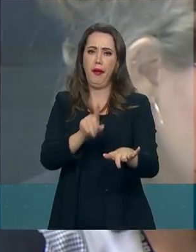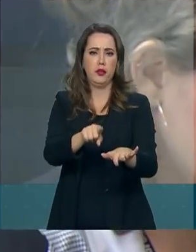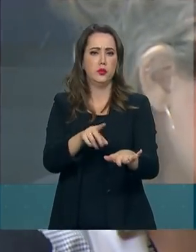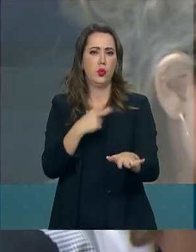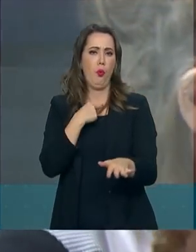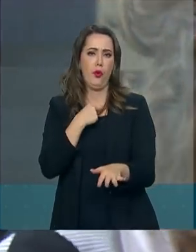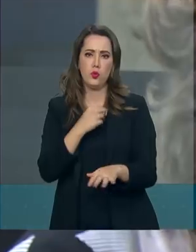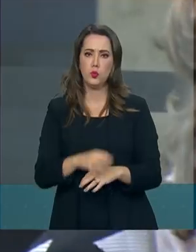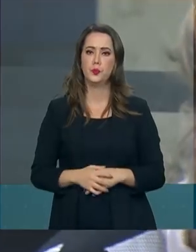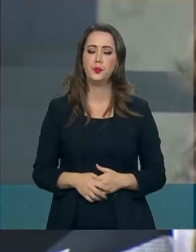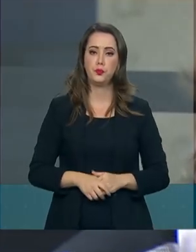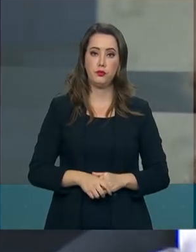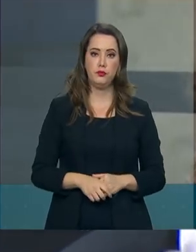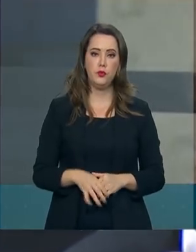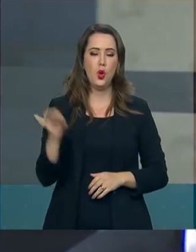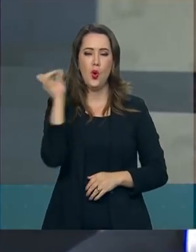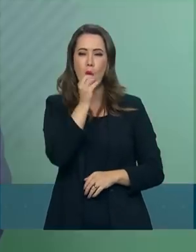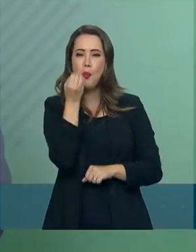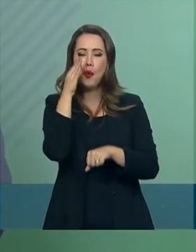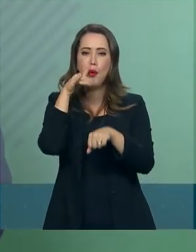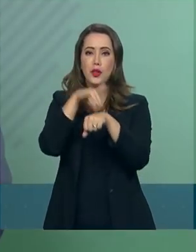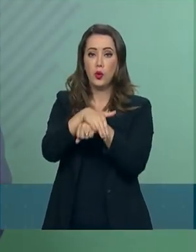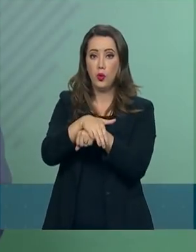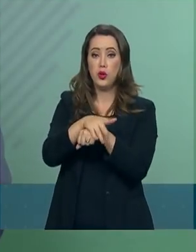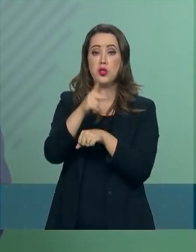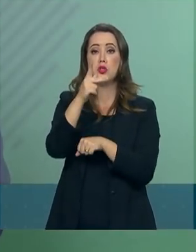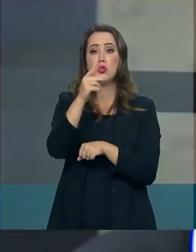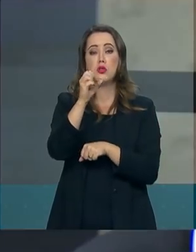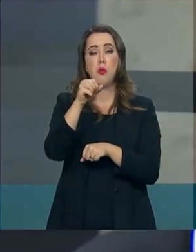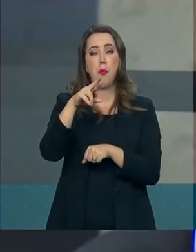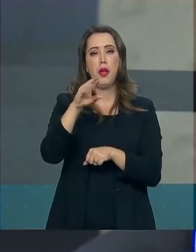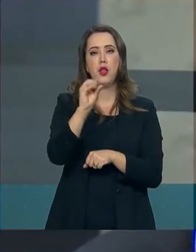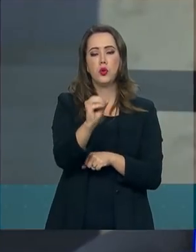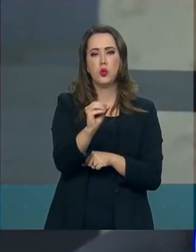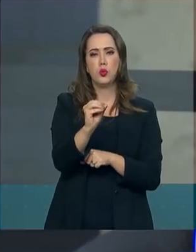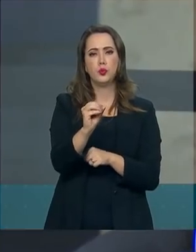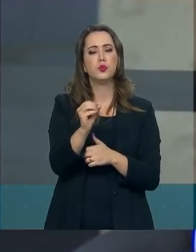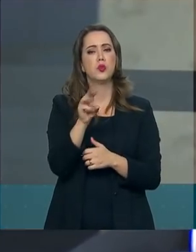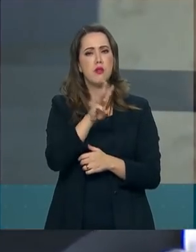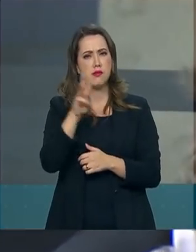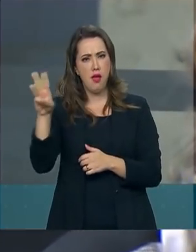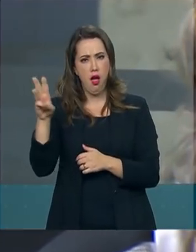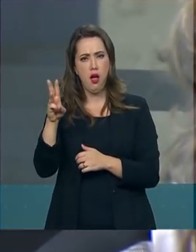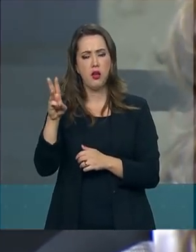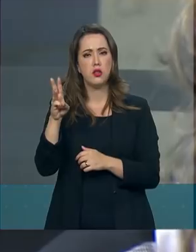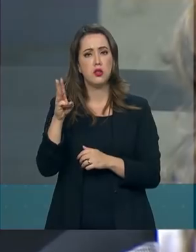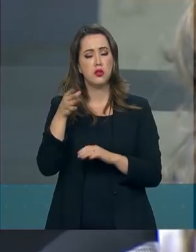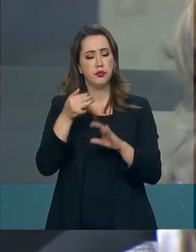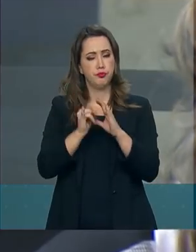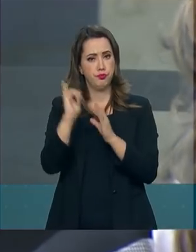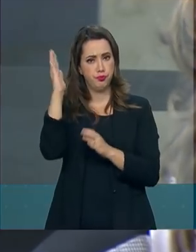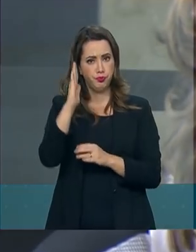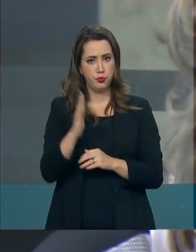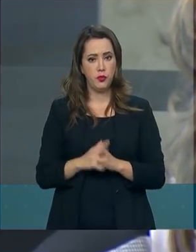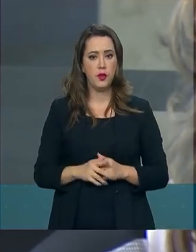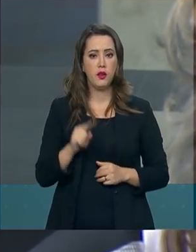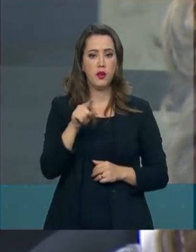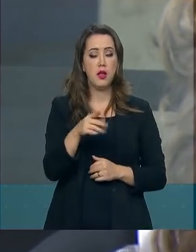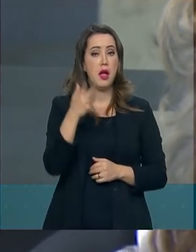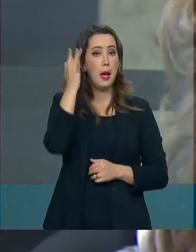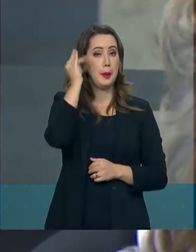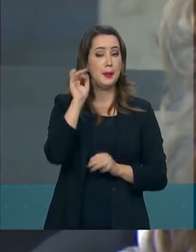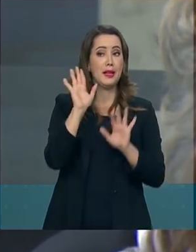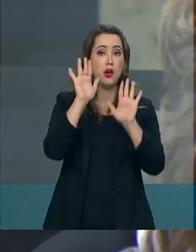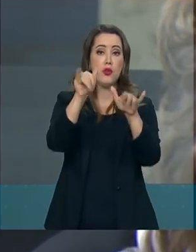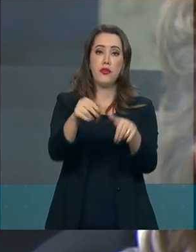Porta-voz, boa noite. Pedro, da Agência Brasil. Tudo bem, Pedro? Porta-voz, amanhã termina o prazo de cinco dias úteis